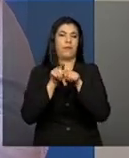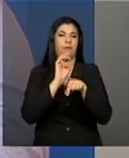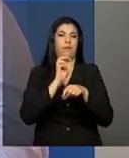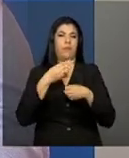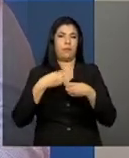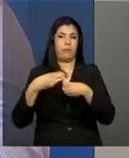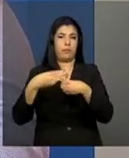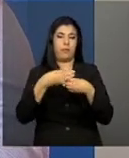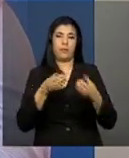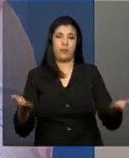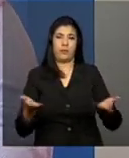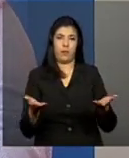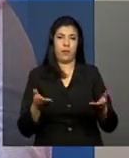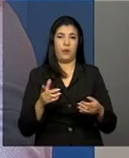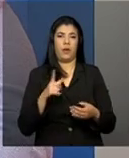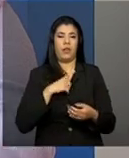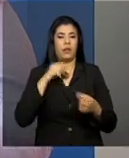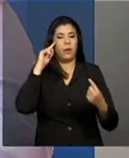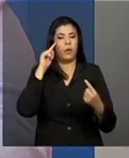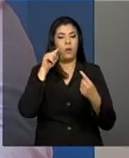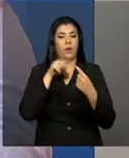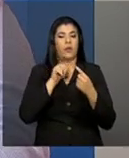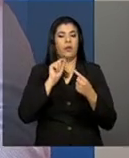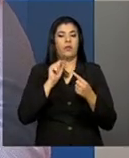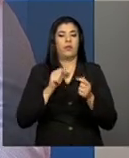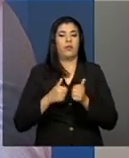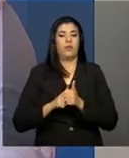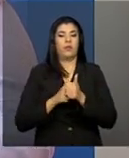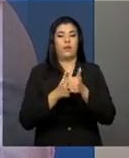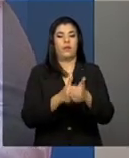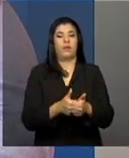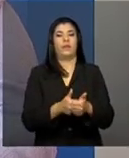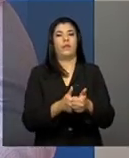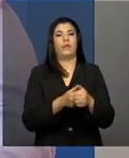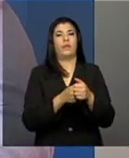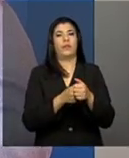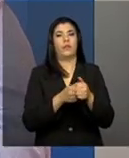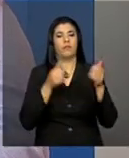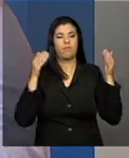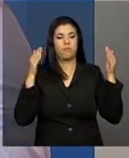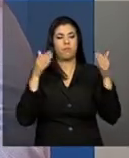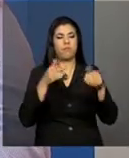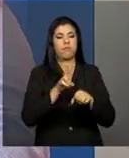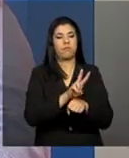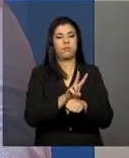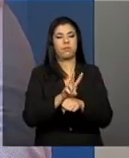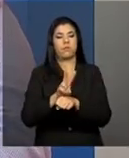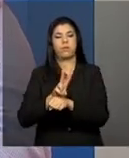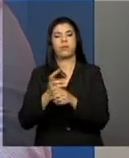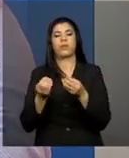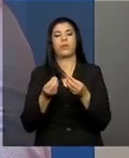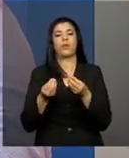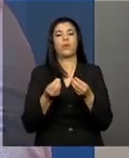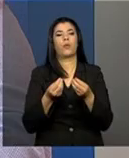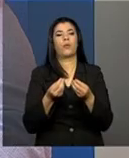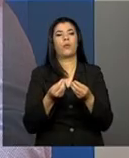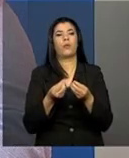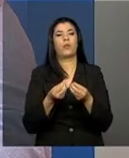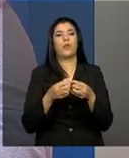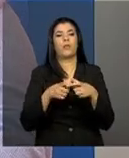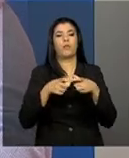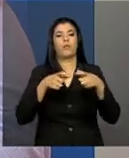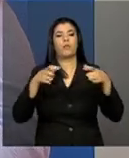é um pouco essa lógica da gente acompanhar, monitorar esse processo de multiplicação nos estados.